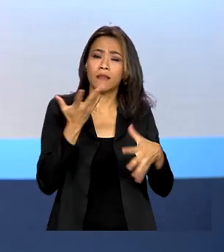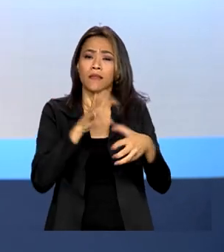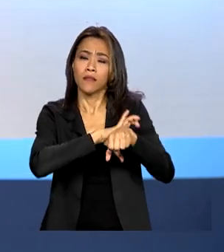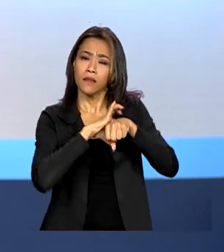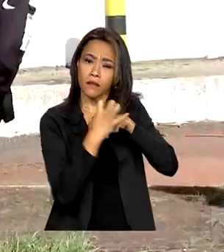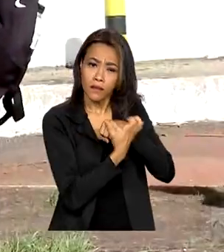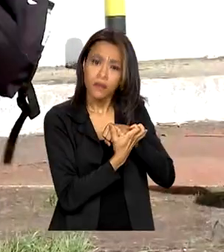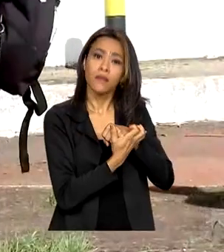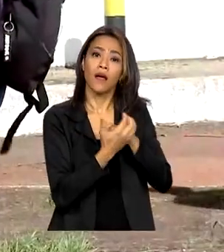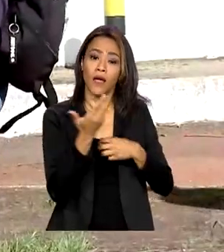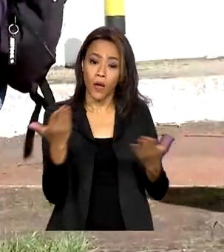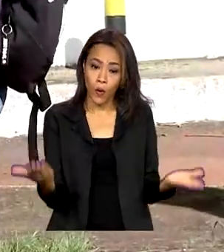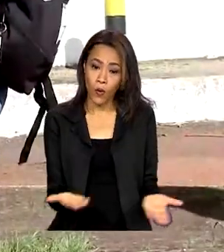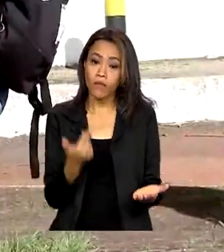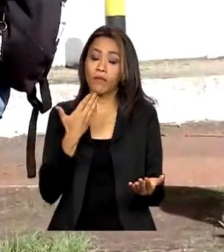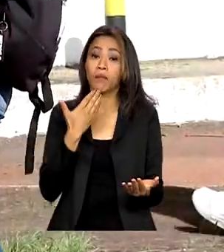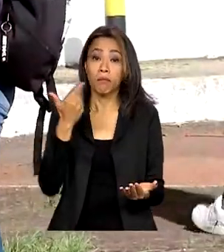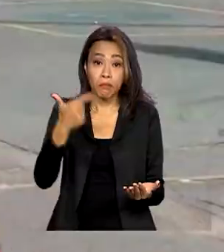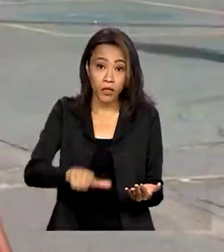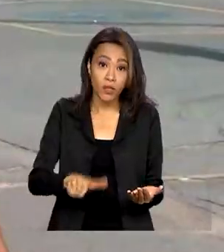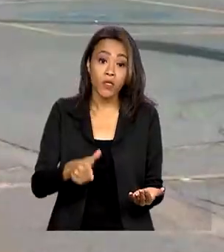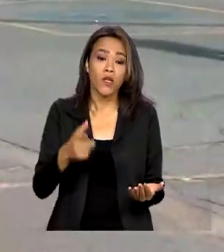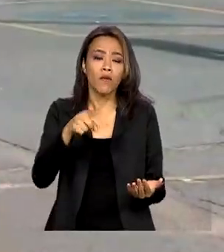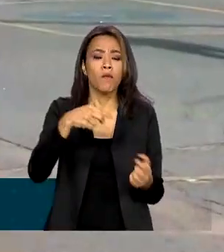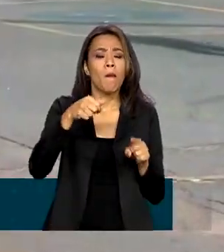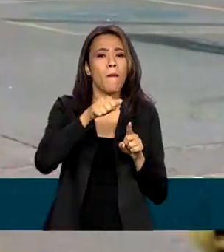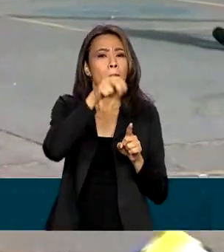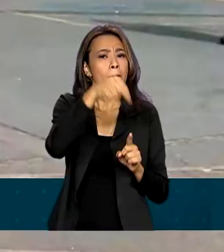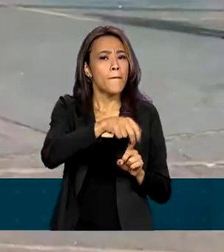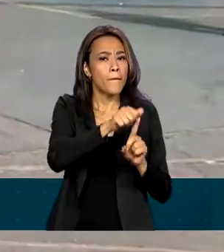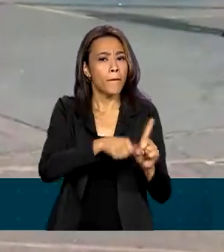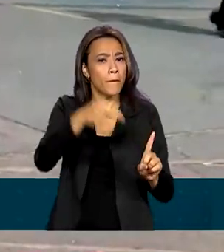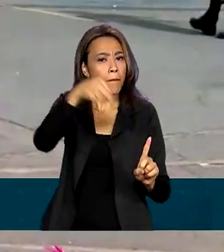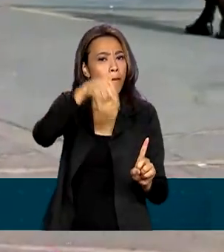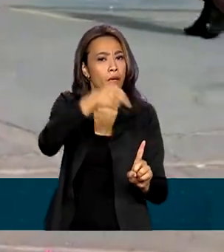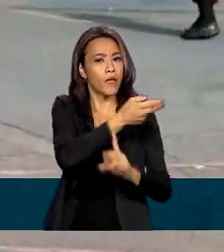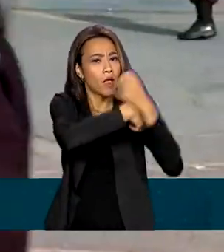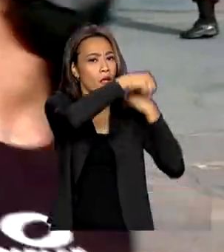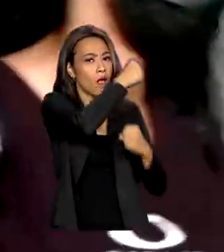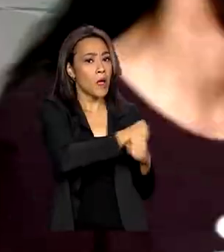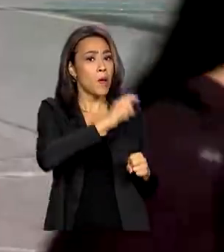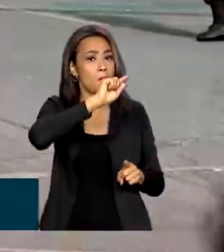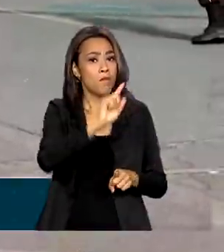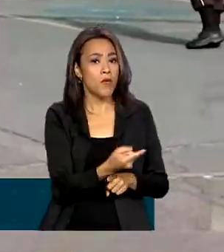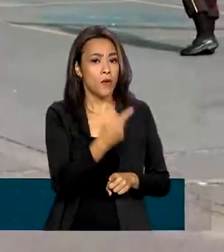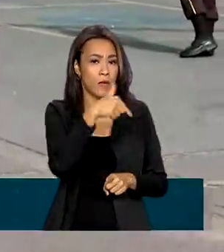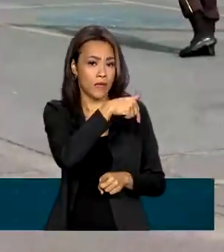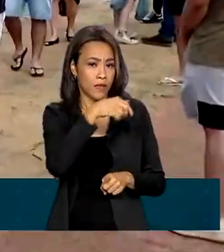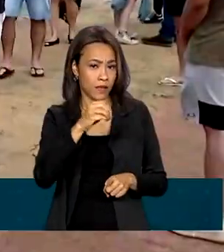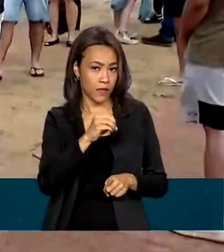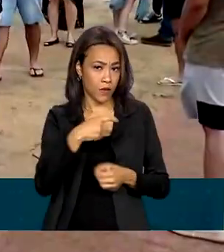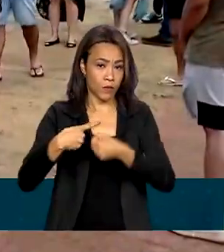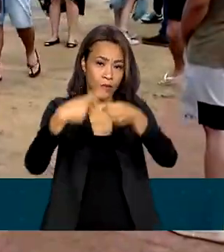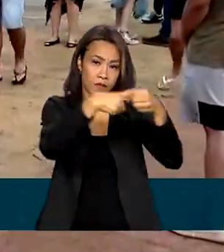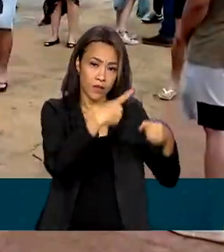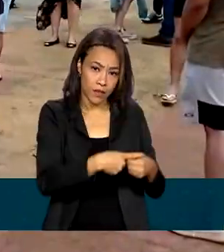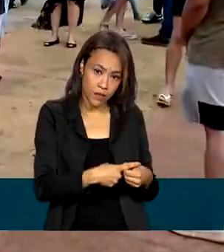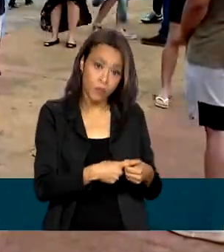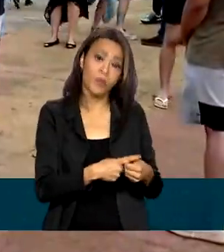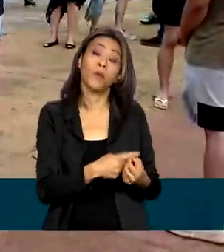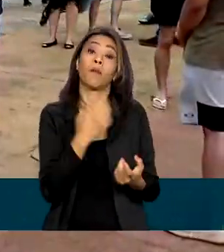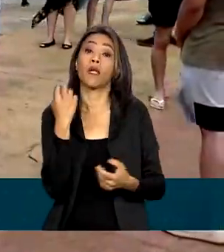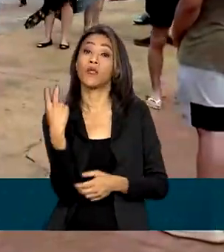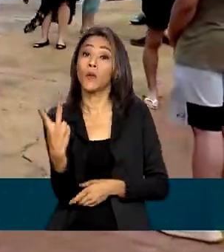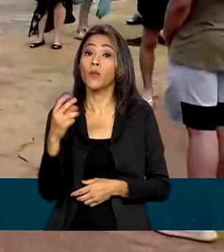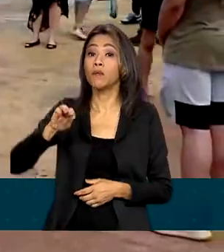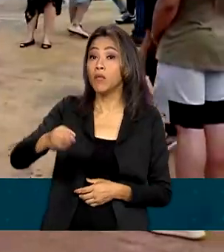exemplo. As provas foram aplicadas em novembro do ano passado em mais de 1.700 municípios para cerca de 2 milhões